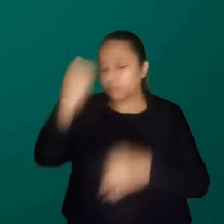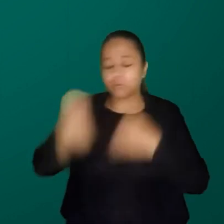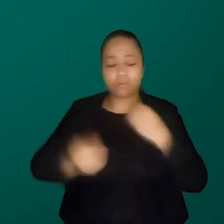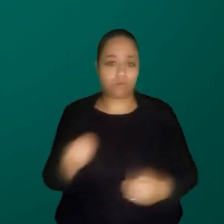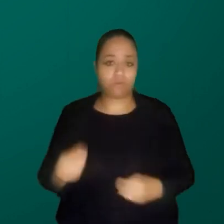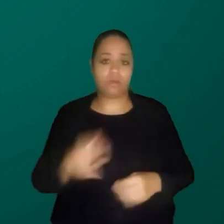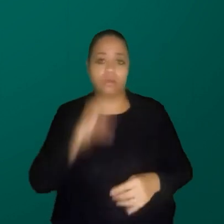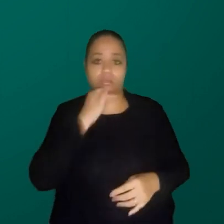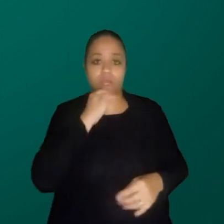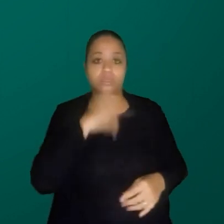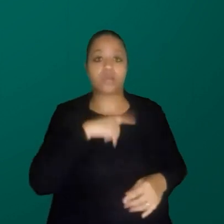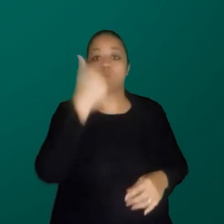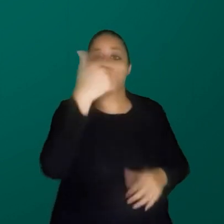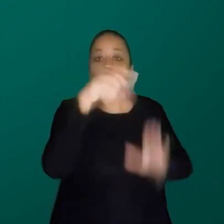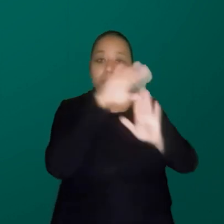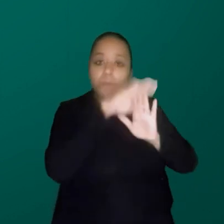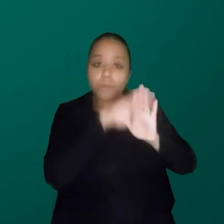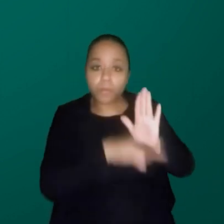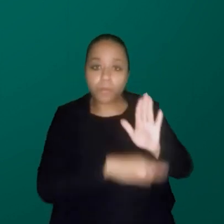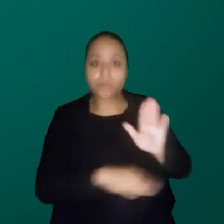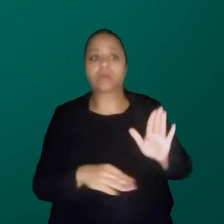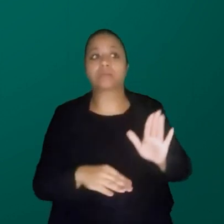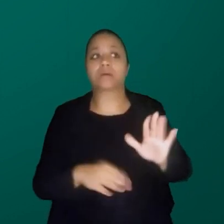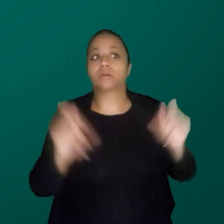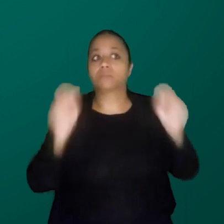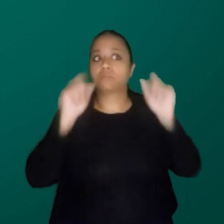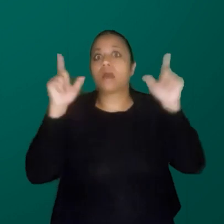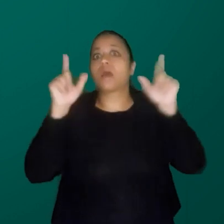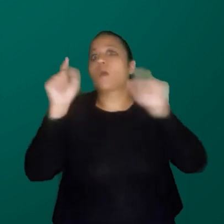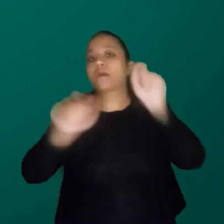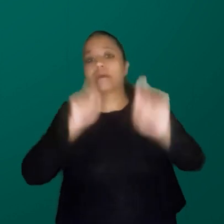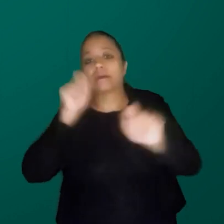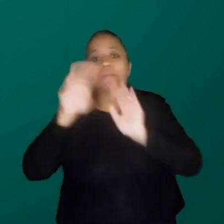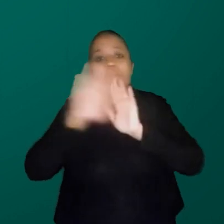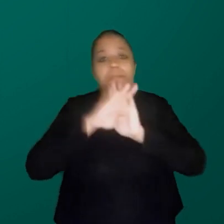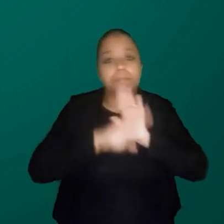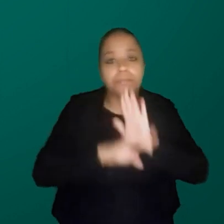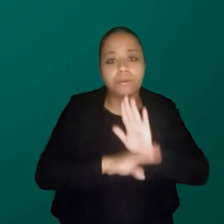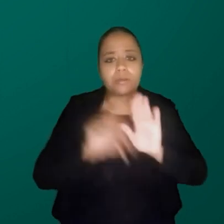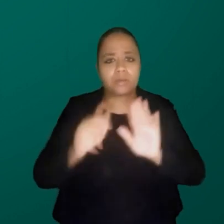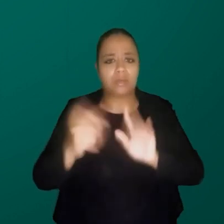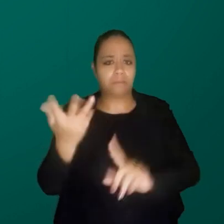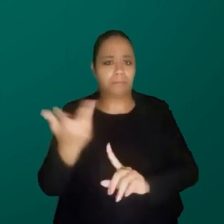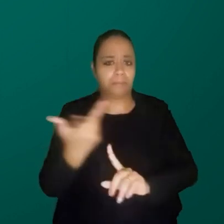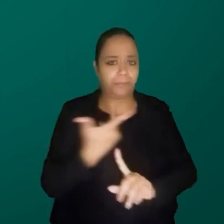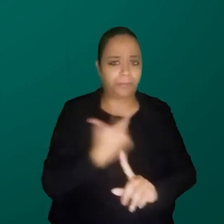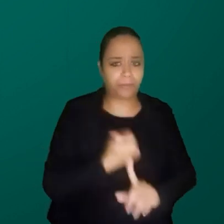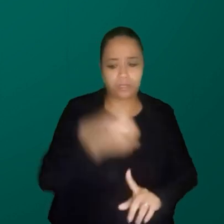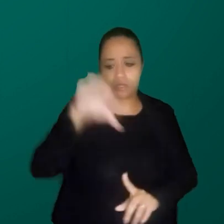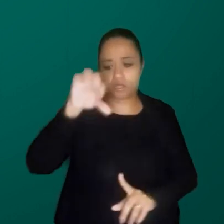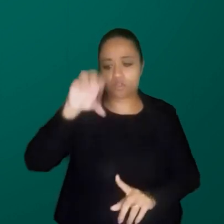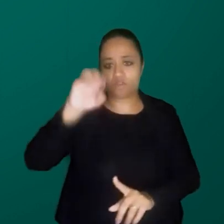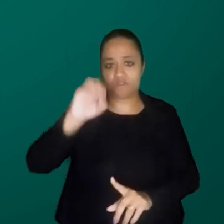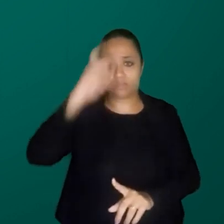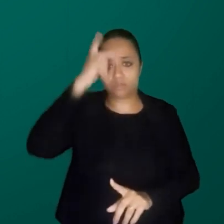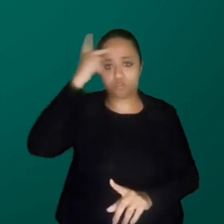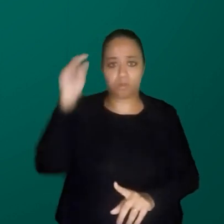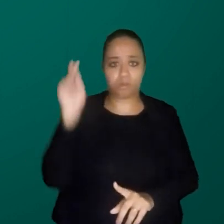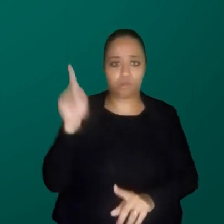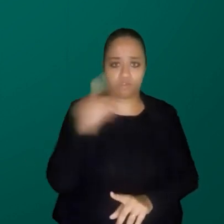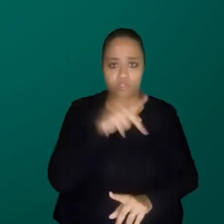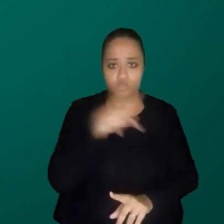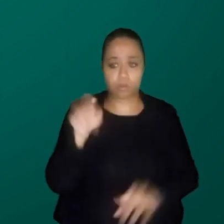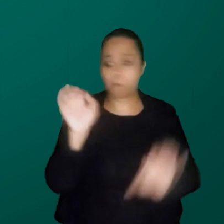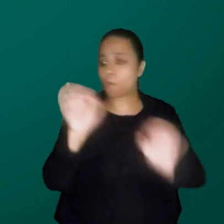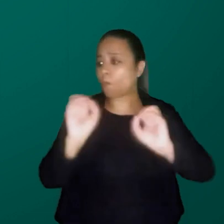tem, por exemplo, um outro programa que, para mim, me chama mais a atenção, que é um programa de artes que tem 90 docentes. Não tem uma pessoa